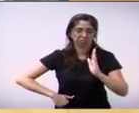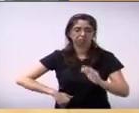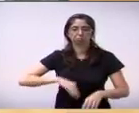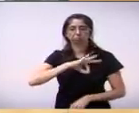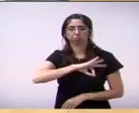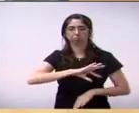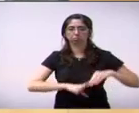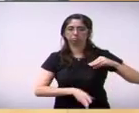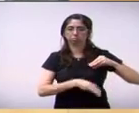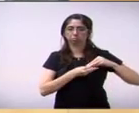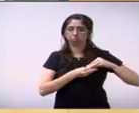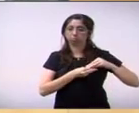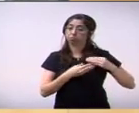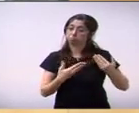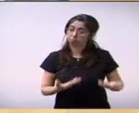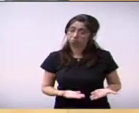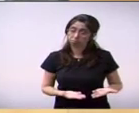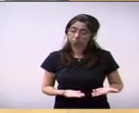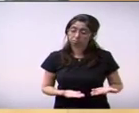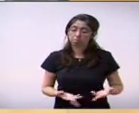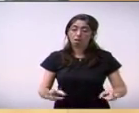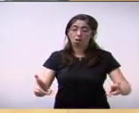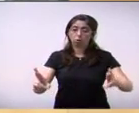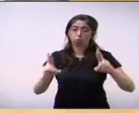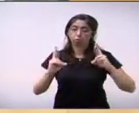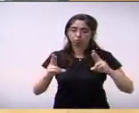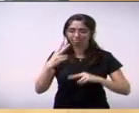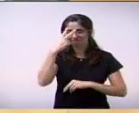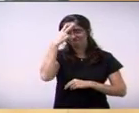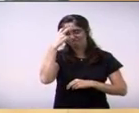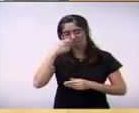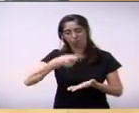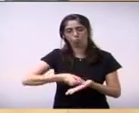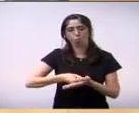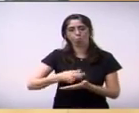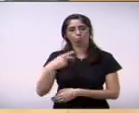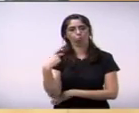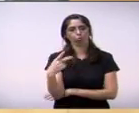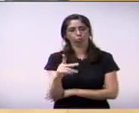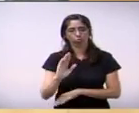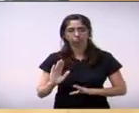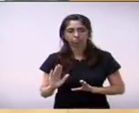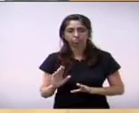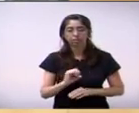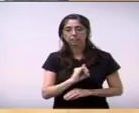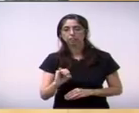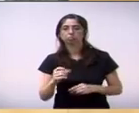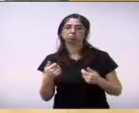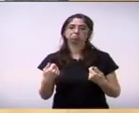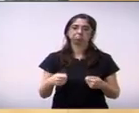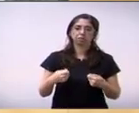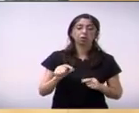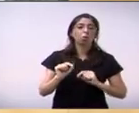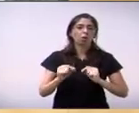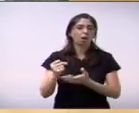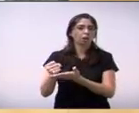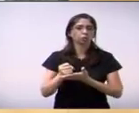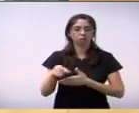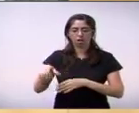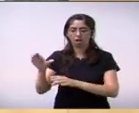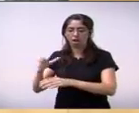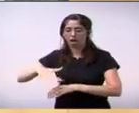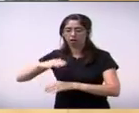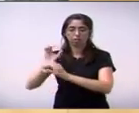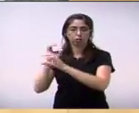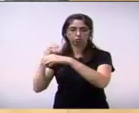elas então espero que o senhor tenha sucesso nessa empreitada aí mas se você depender do pessoal da engenharia lá acredito